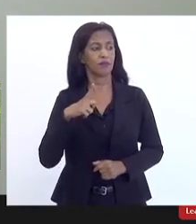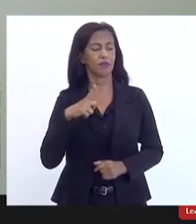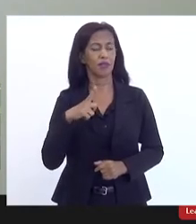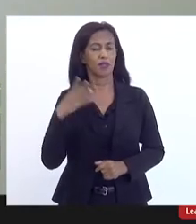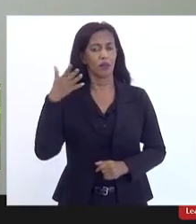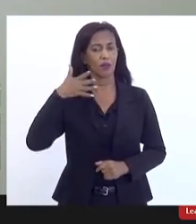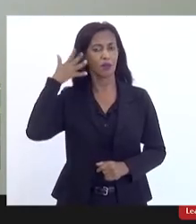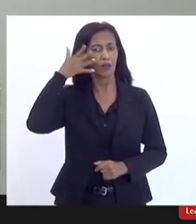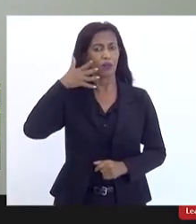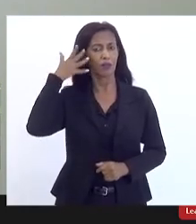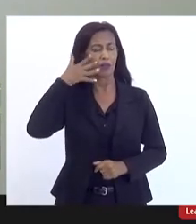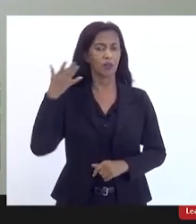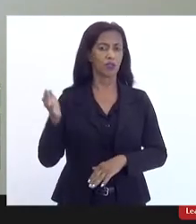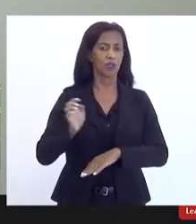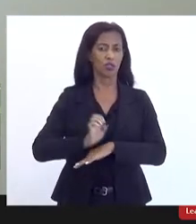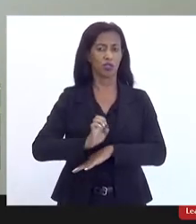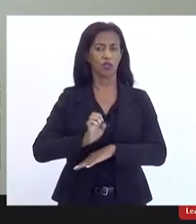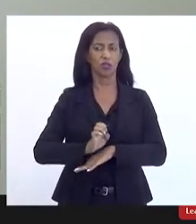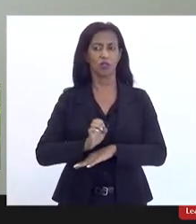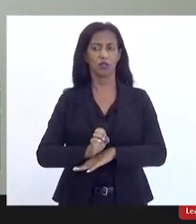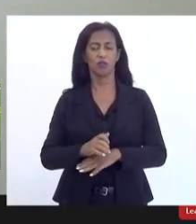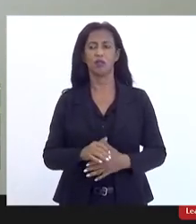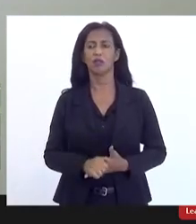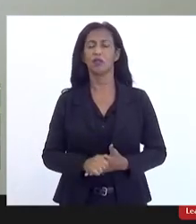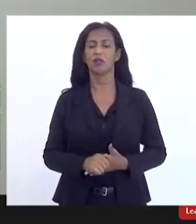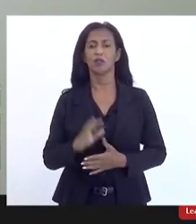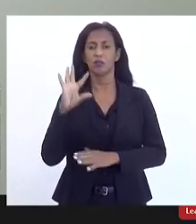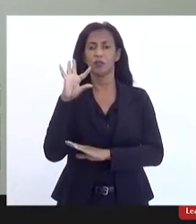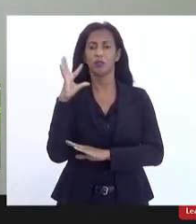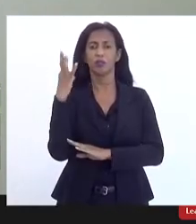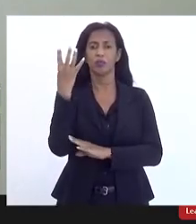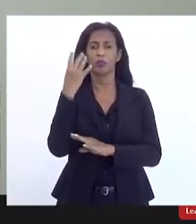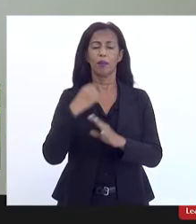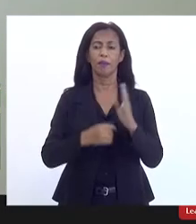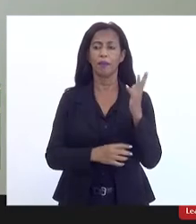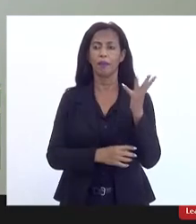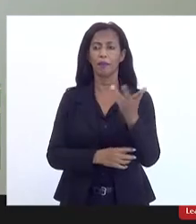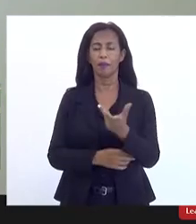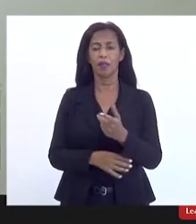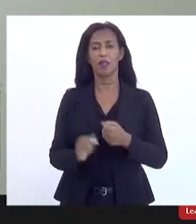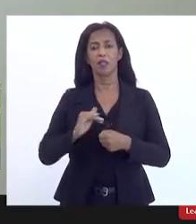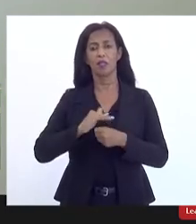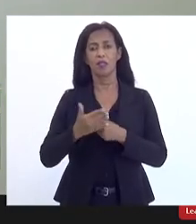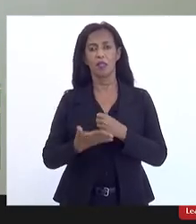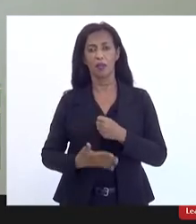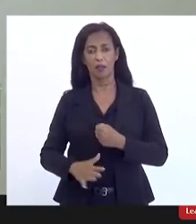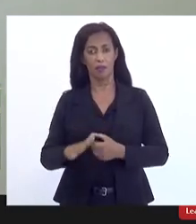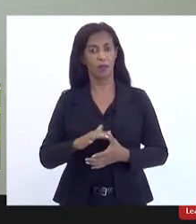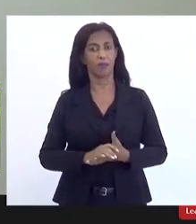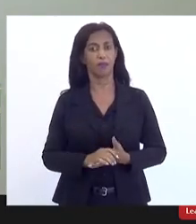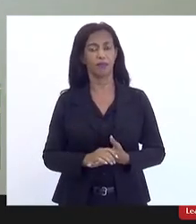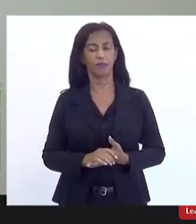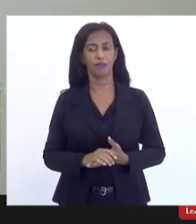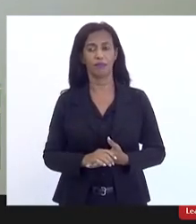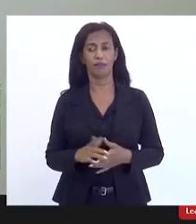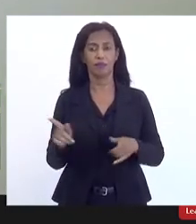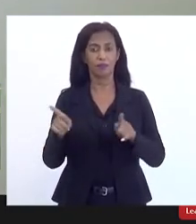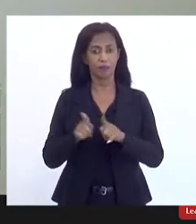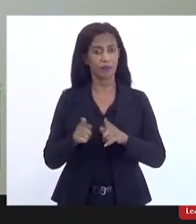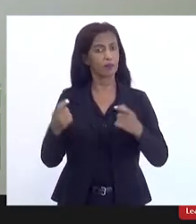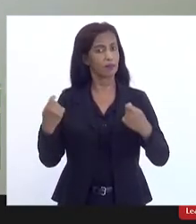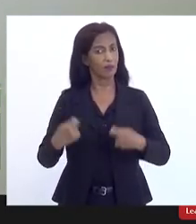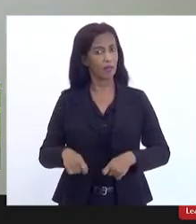conferência estadual de meio ambiente saneamento ambiental e a gente